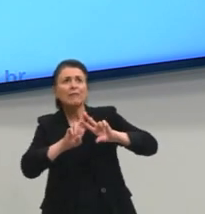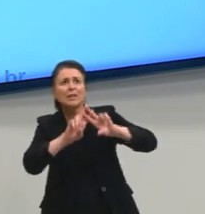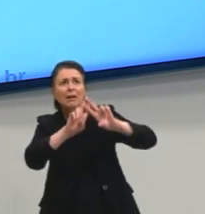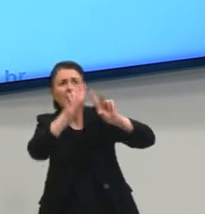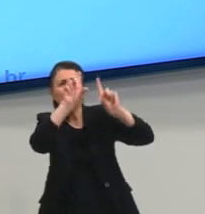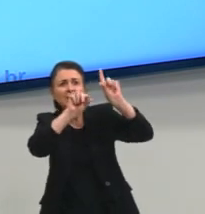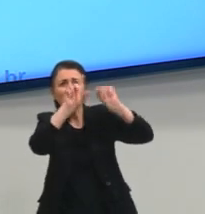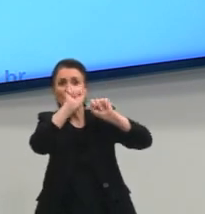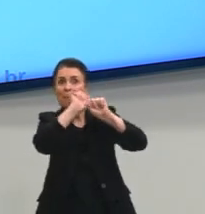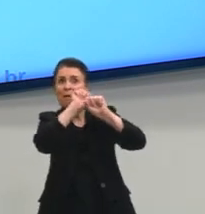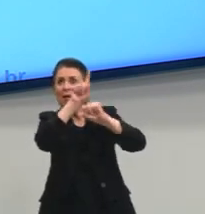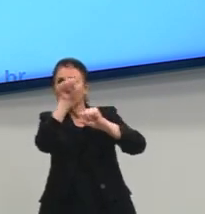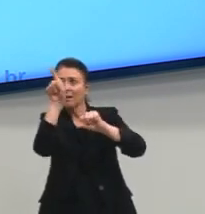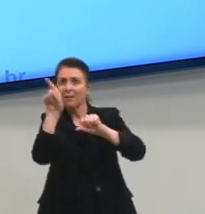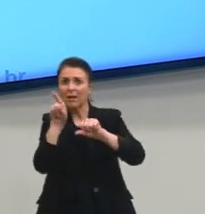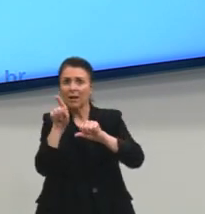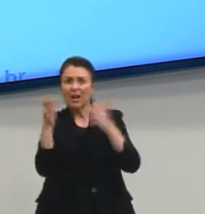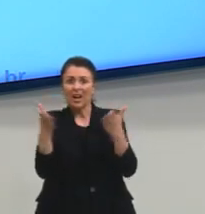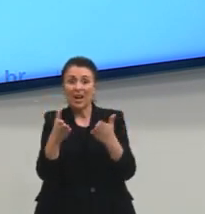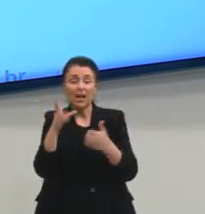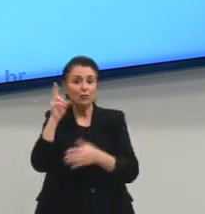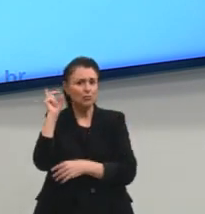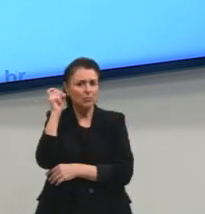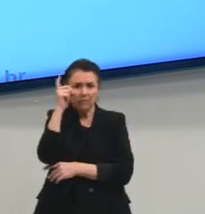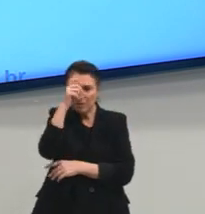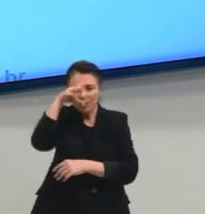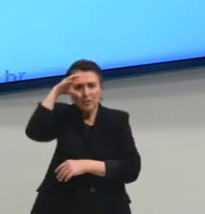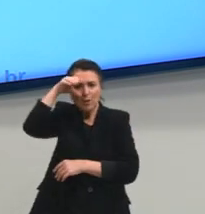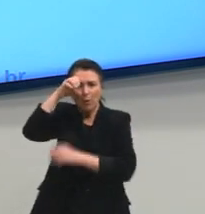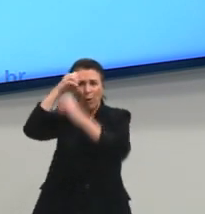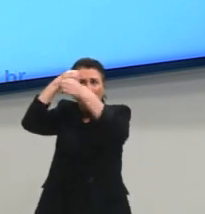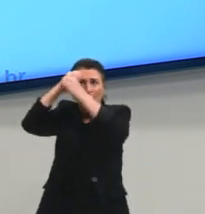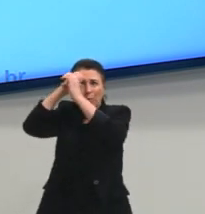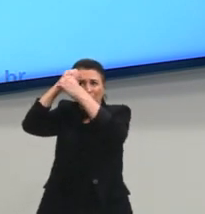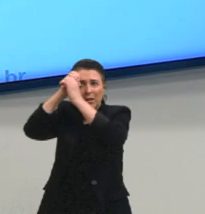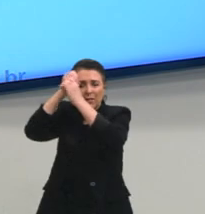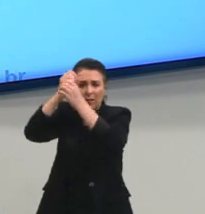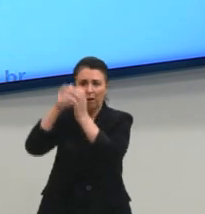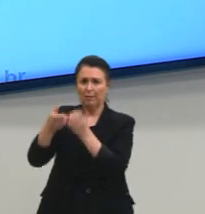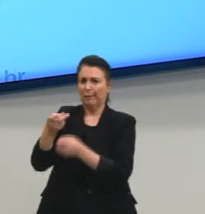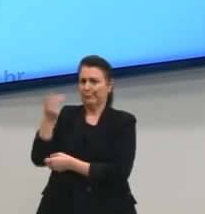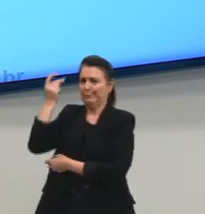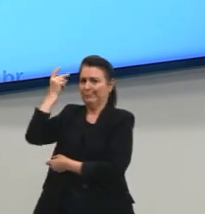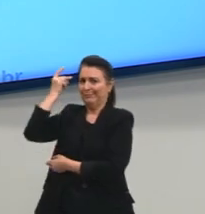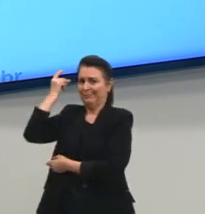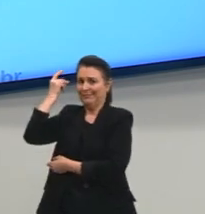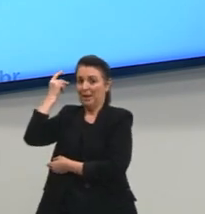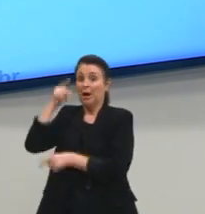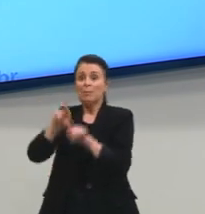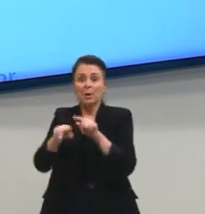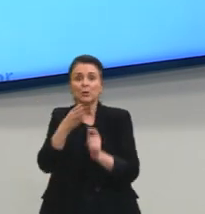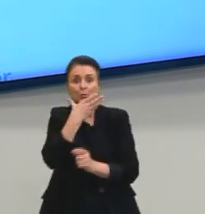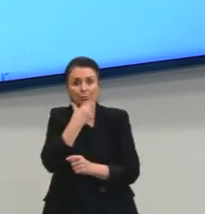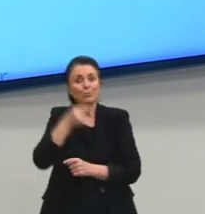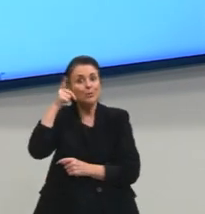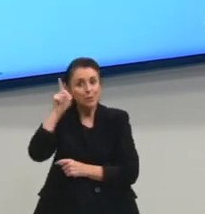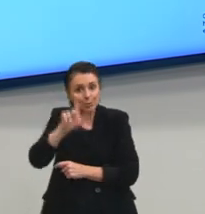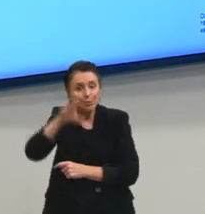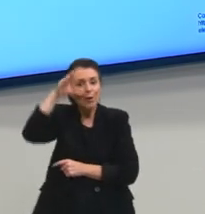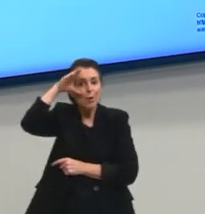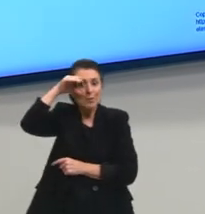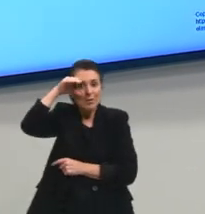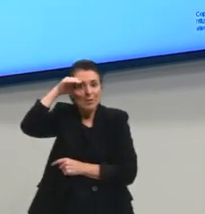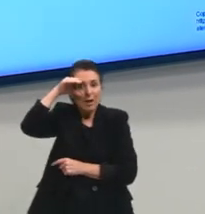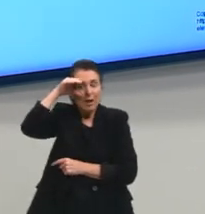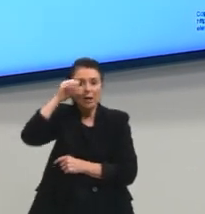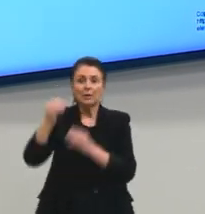tinha um poder de observação muito complexo, então, isso era o que ele conseguiu observar naquela época. Então, ele